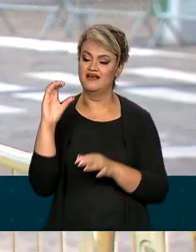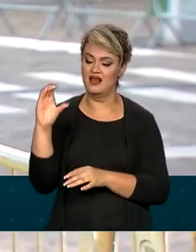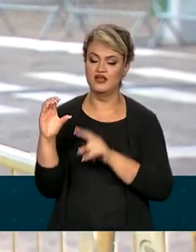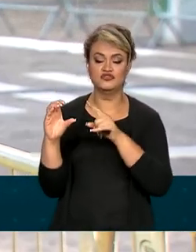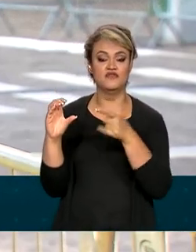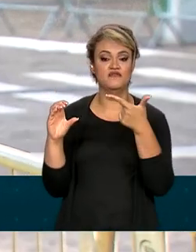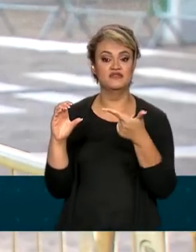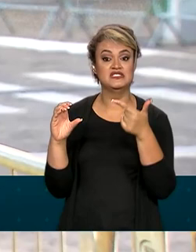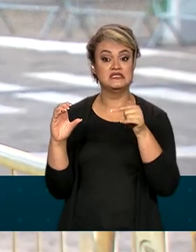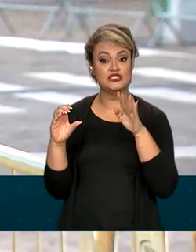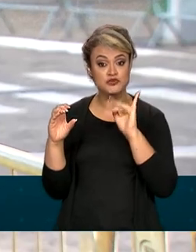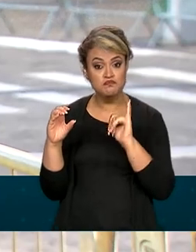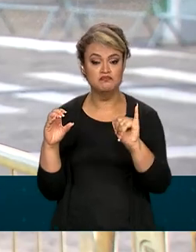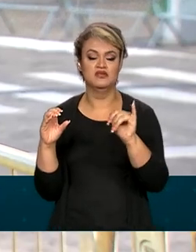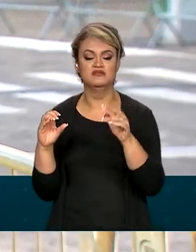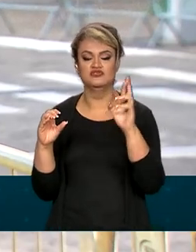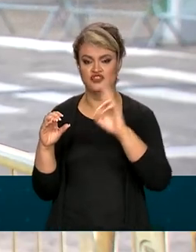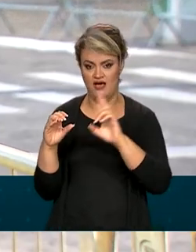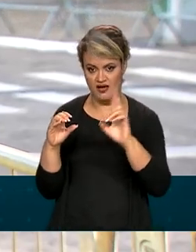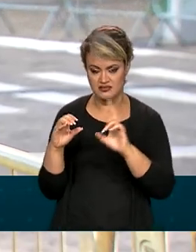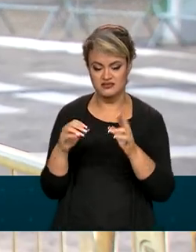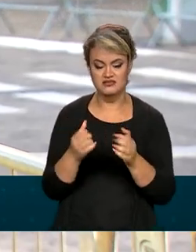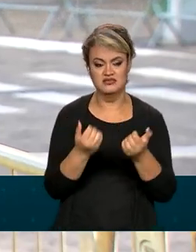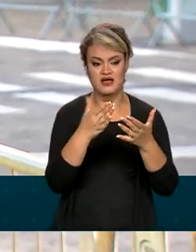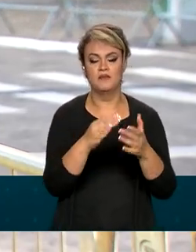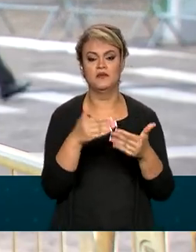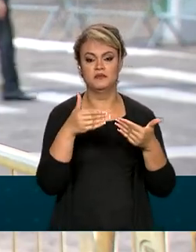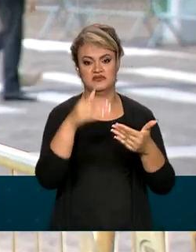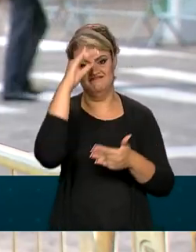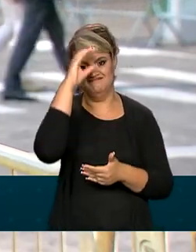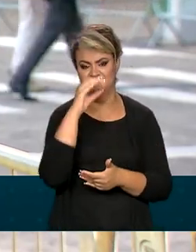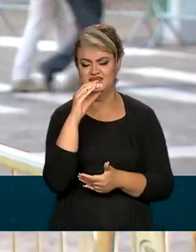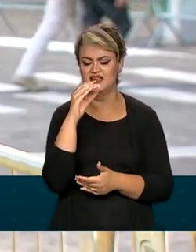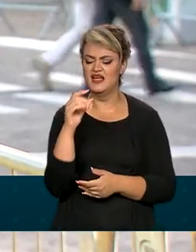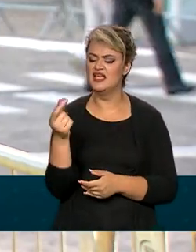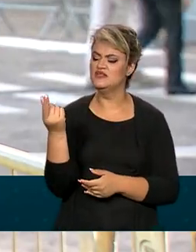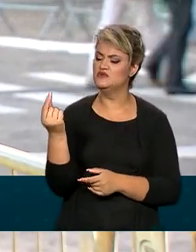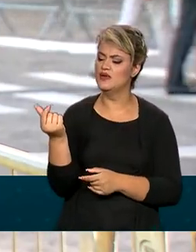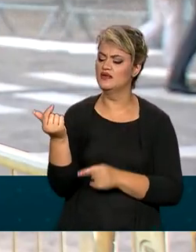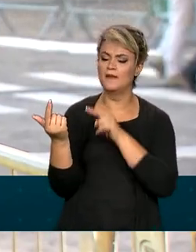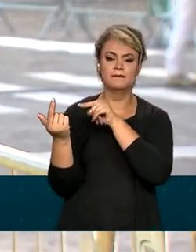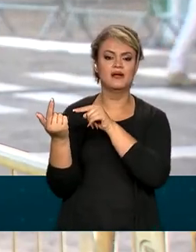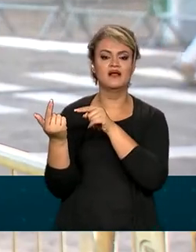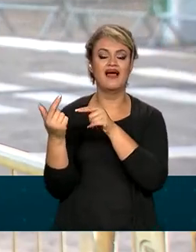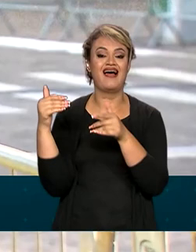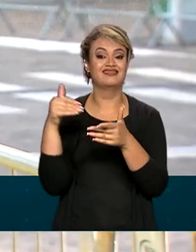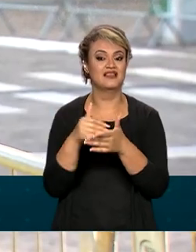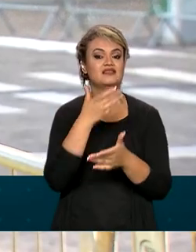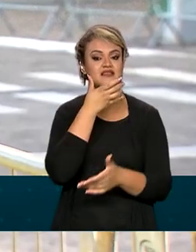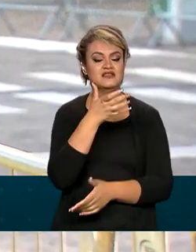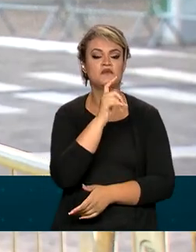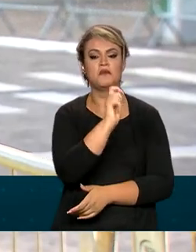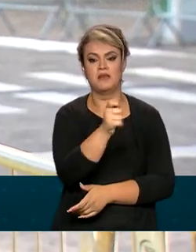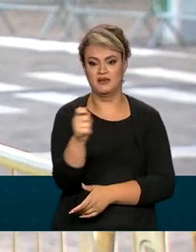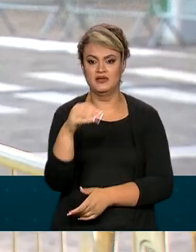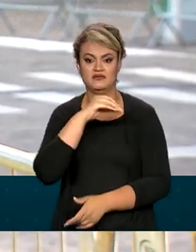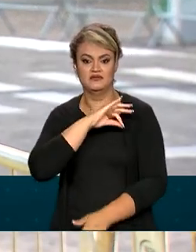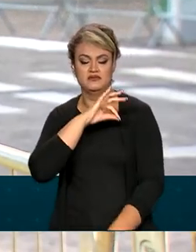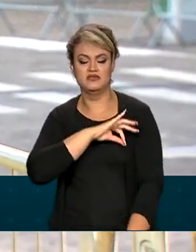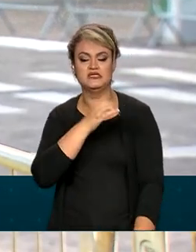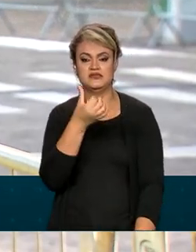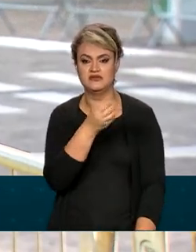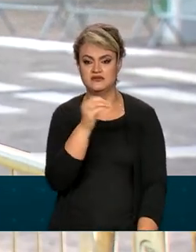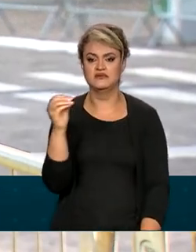27 bilhões de reais ao Ministério da Cidadania. Esse recurso garante até dezembro o pagamento de 600 reais do